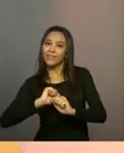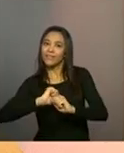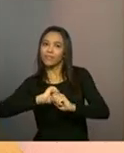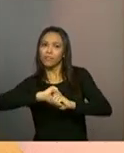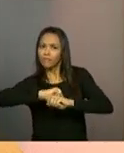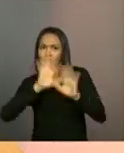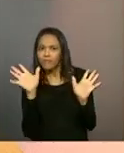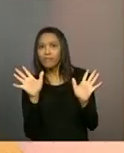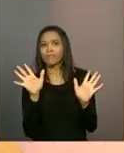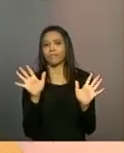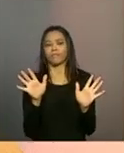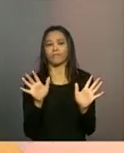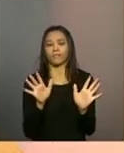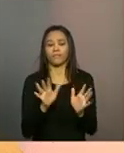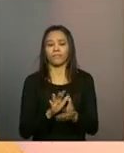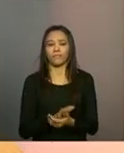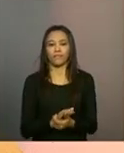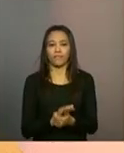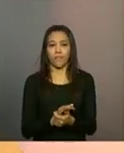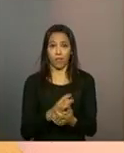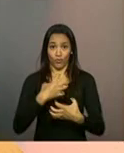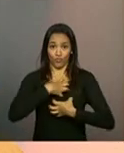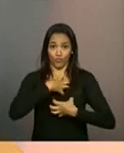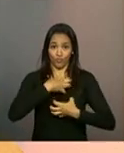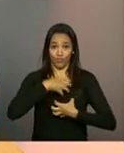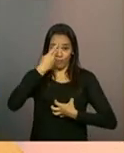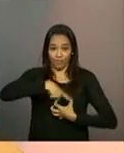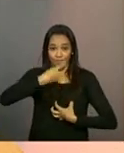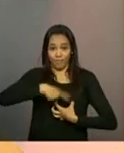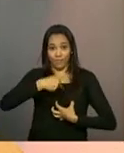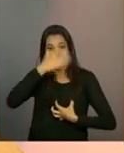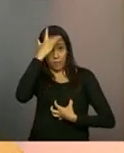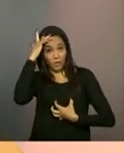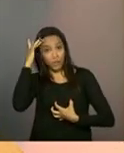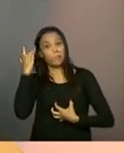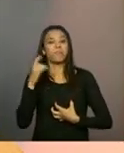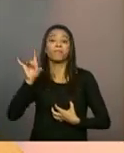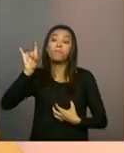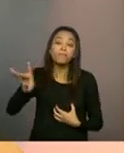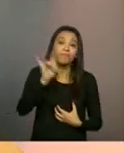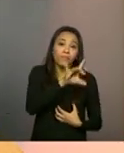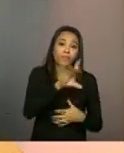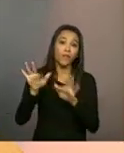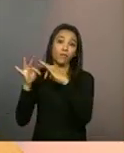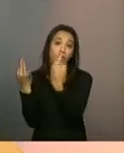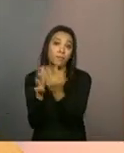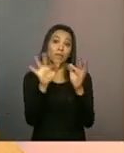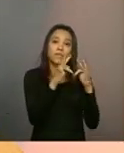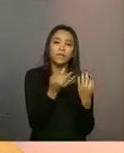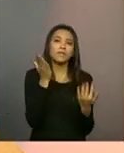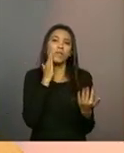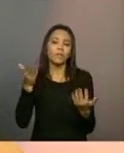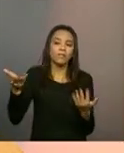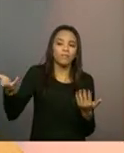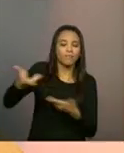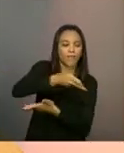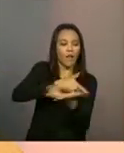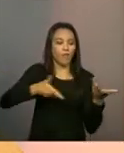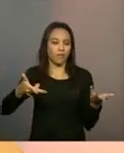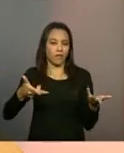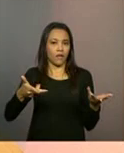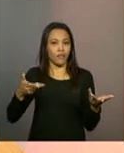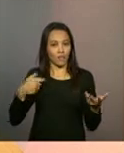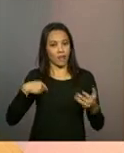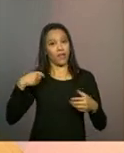subjetiva, Então quer dizer, cada família tem a sua forma de relacionamento, então é muito importante também que os